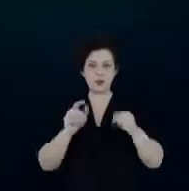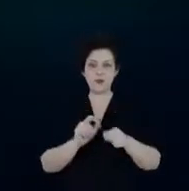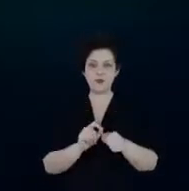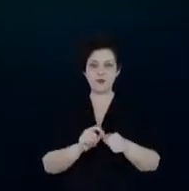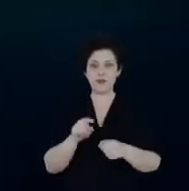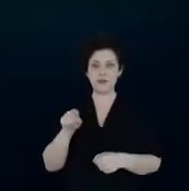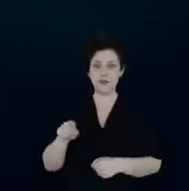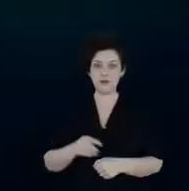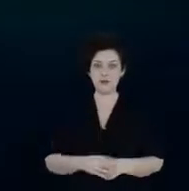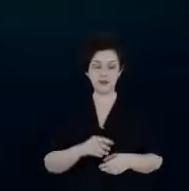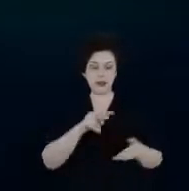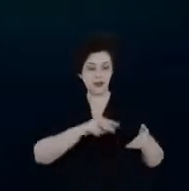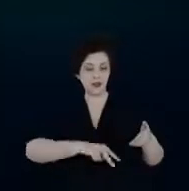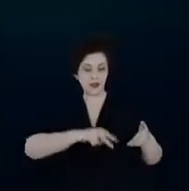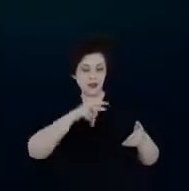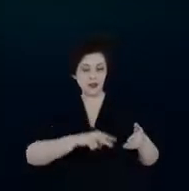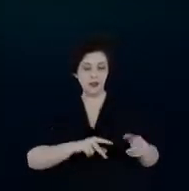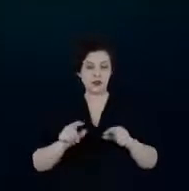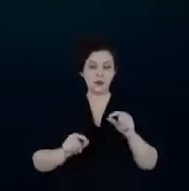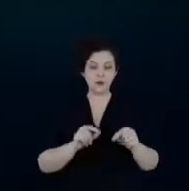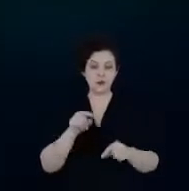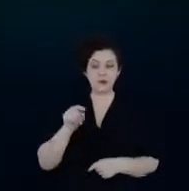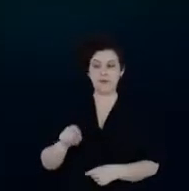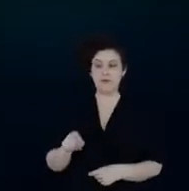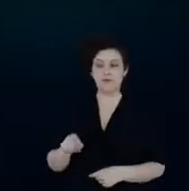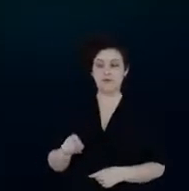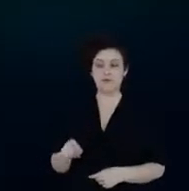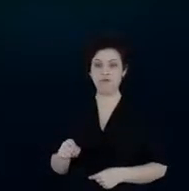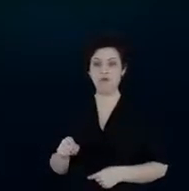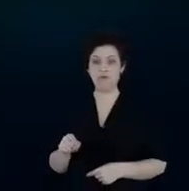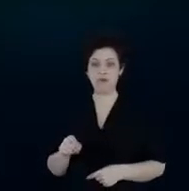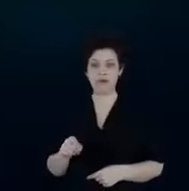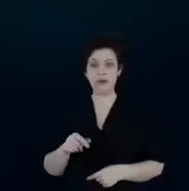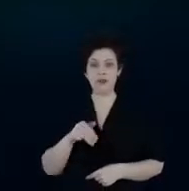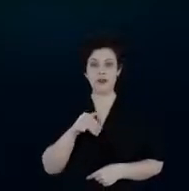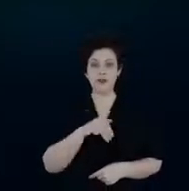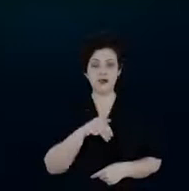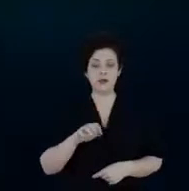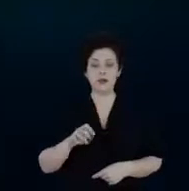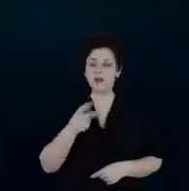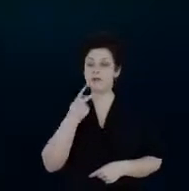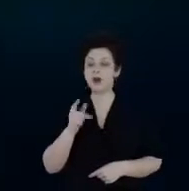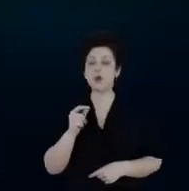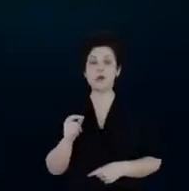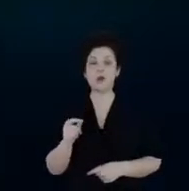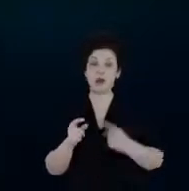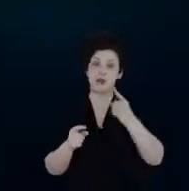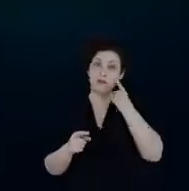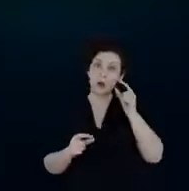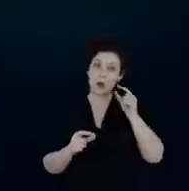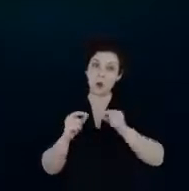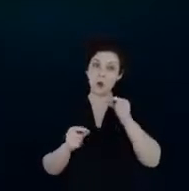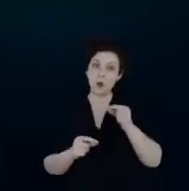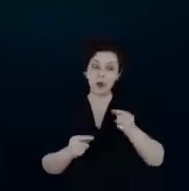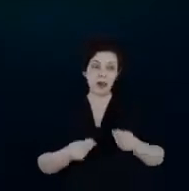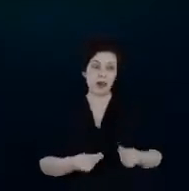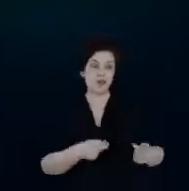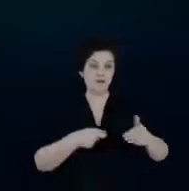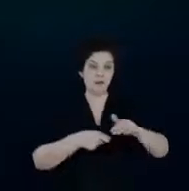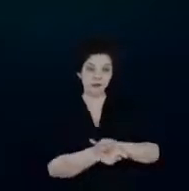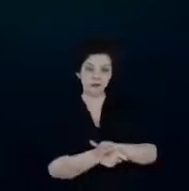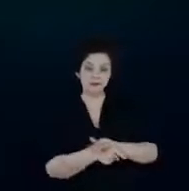ler aqui o MME fala verifica-se portanto que o investimento tem eficiência